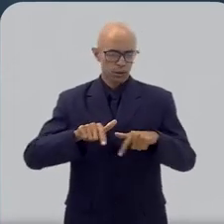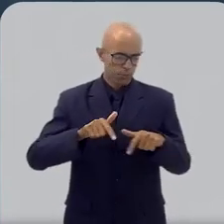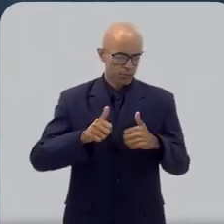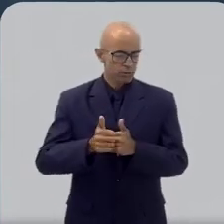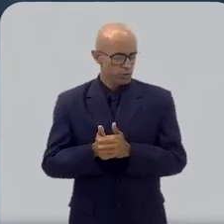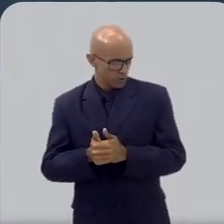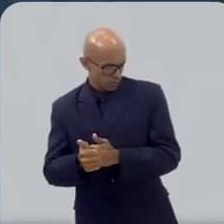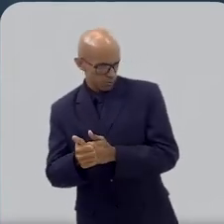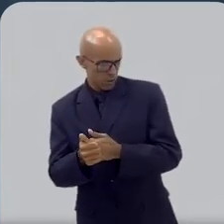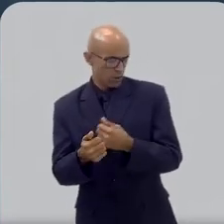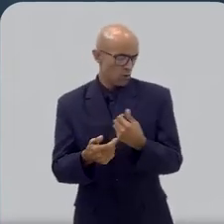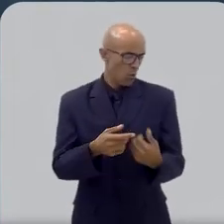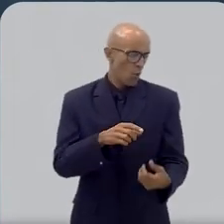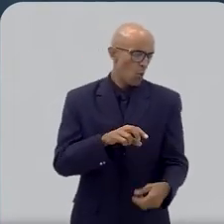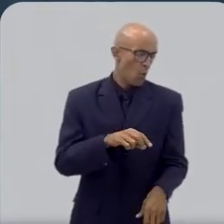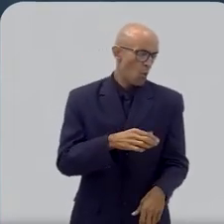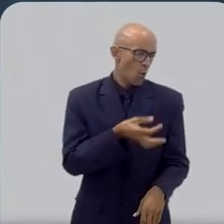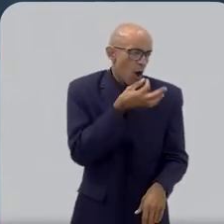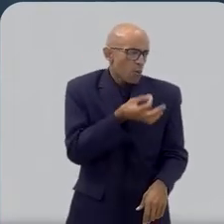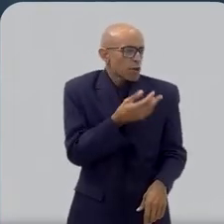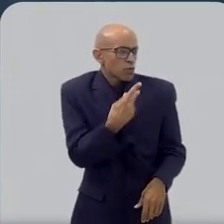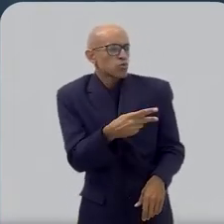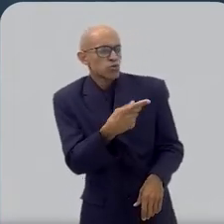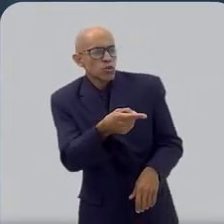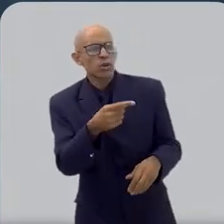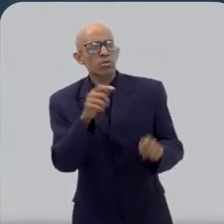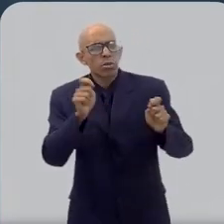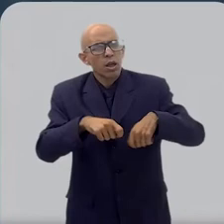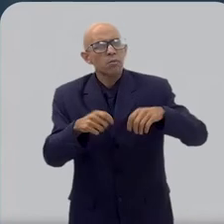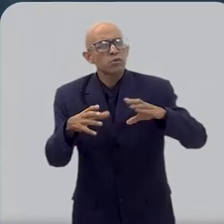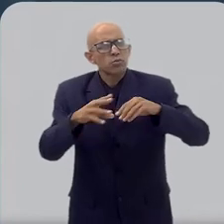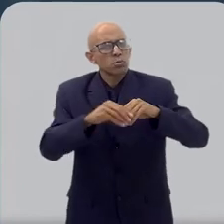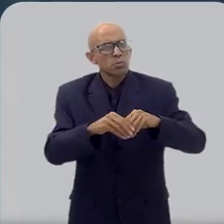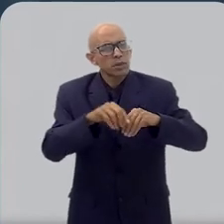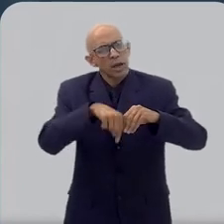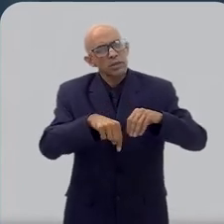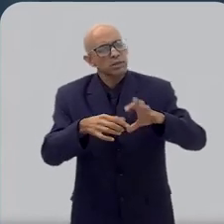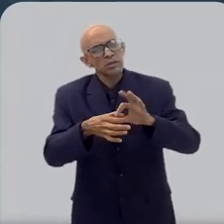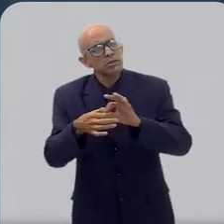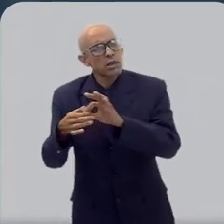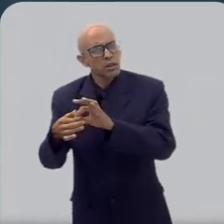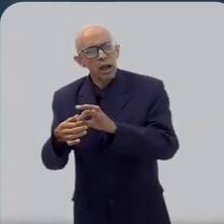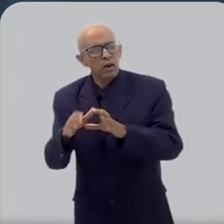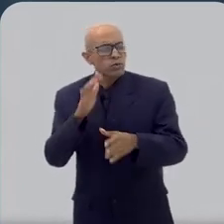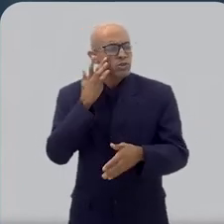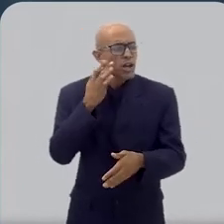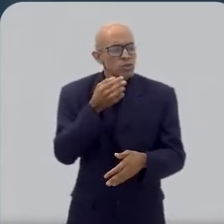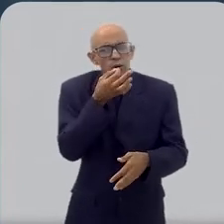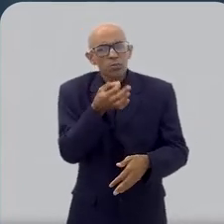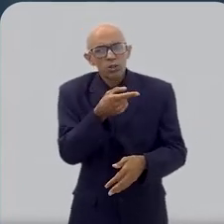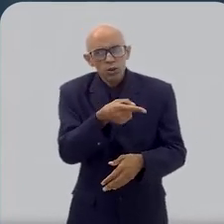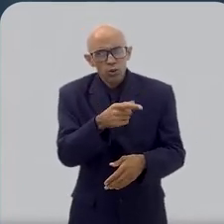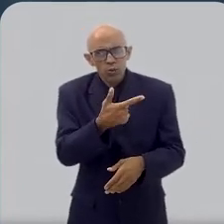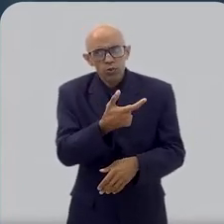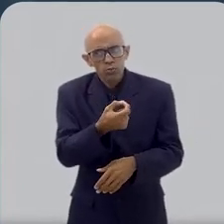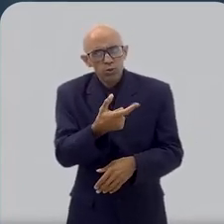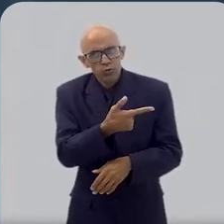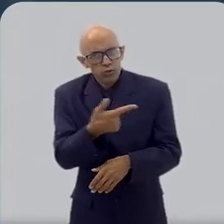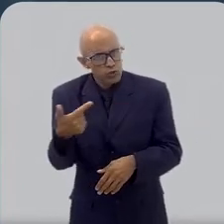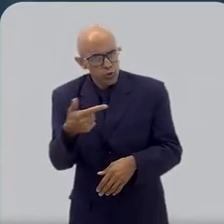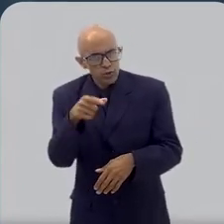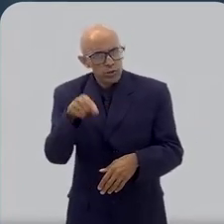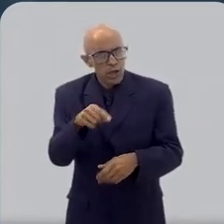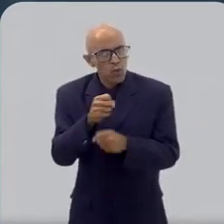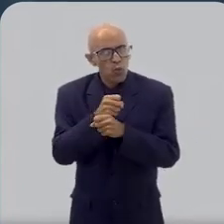trabalho também vocês acompanham? O que você acha que pode ser agregado aqui nesse cenário, quando a gente fala do cenário energético brasileiro para